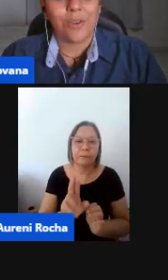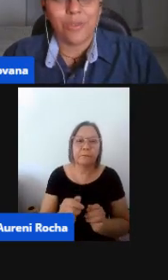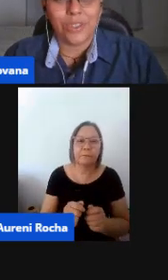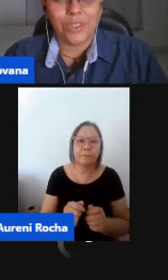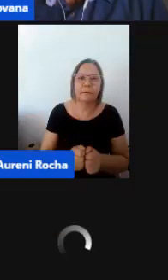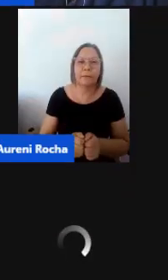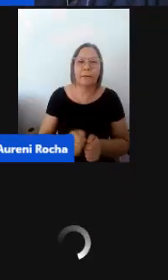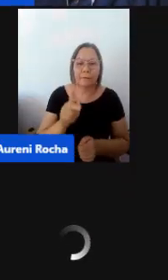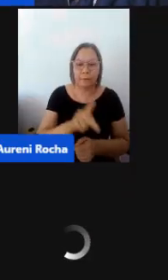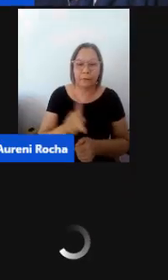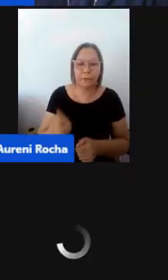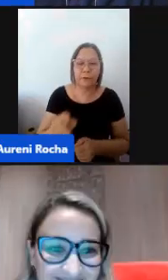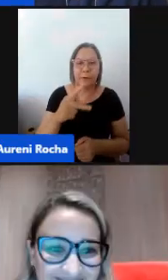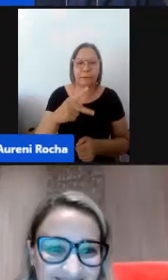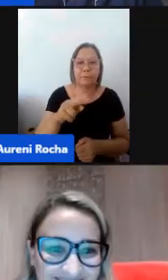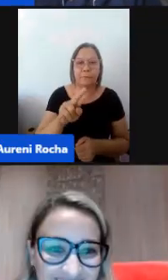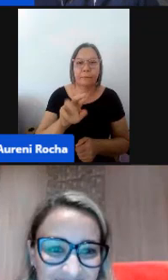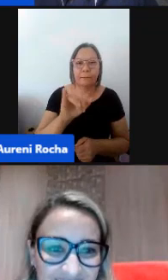Priscila, com você.